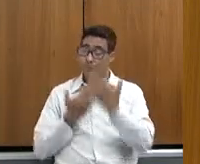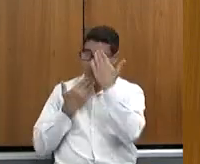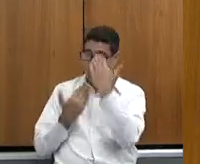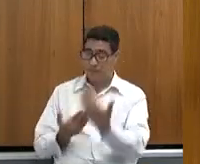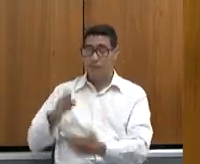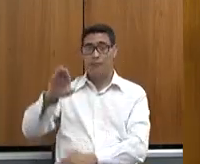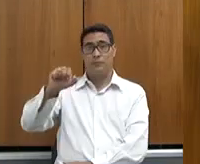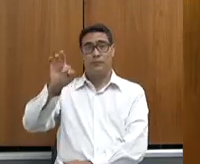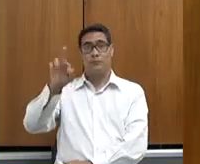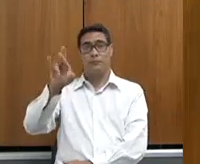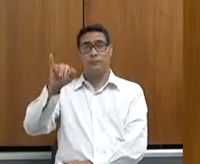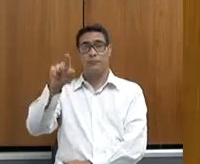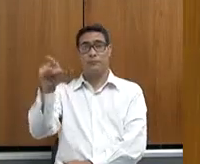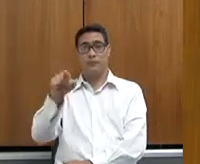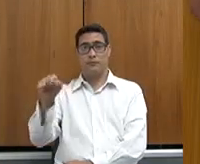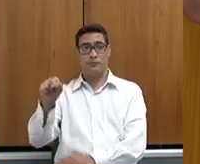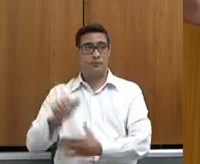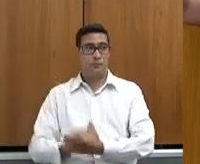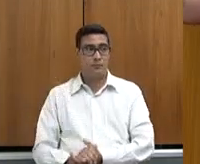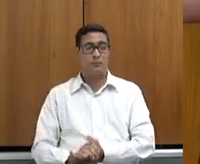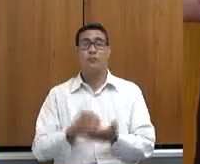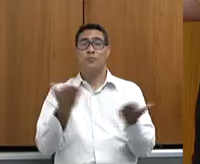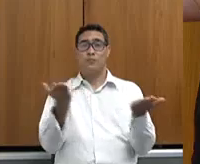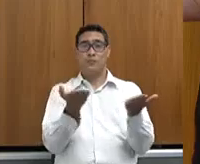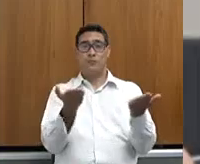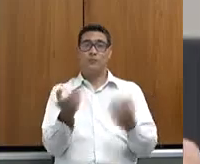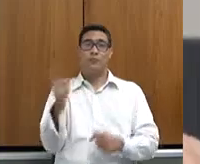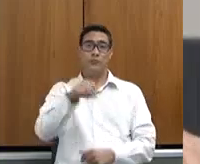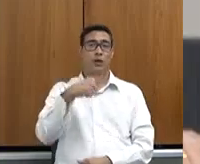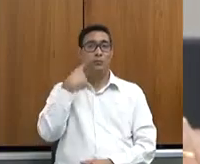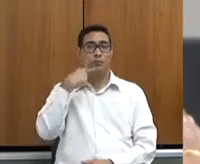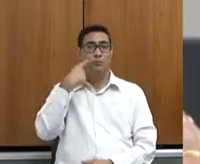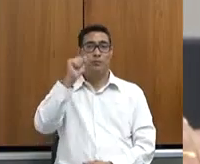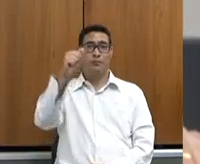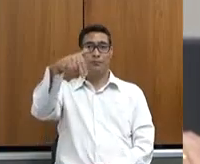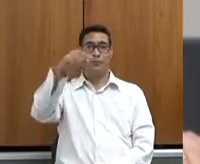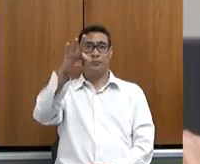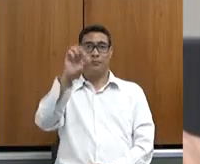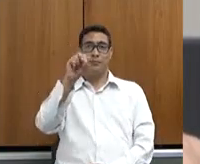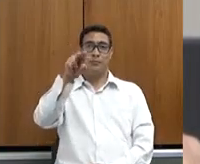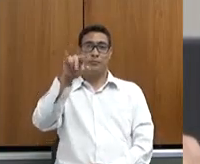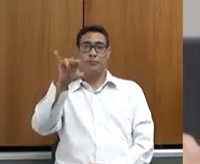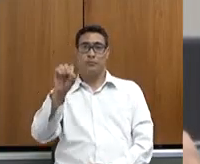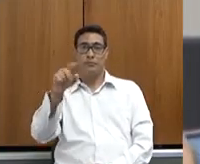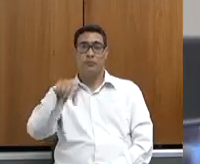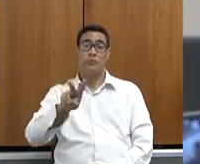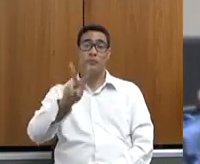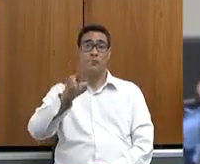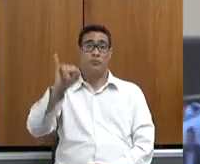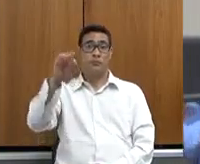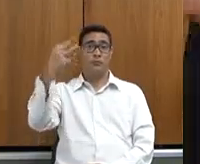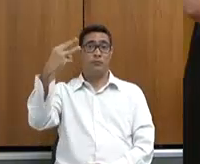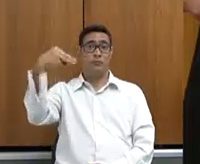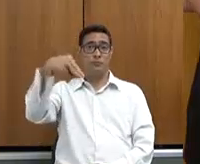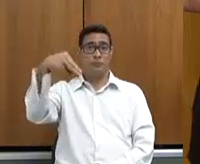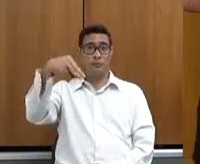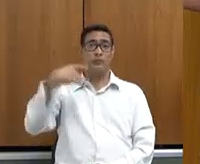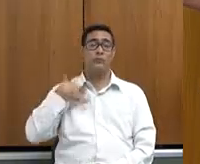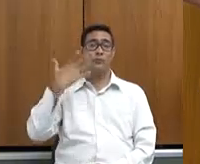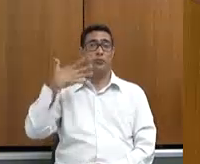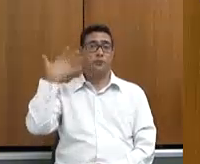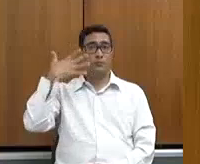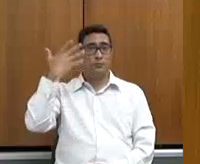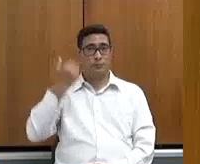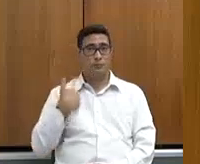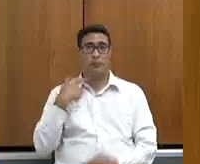Com a palavra agora, deputado Antônio Carlos Arantes, que disporá de três minutos para as suas interpelações. Muito obrigado,